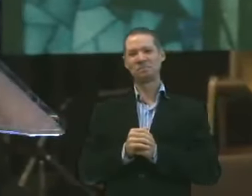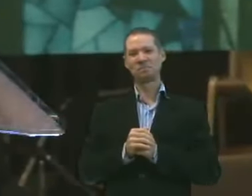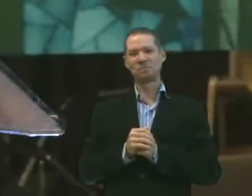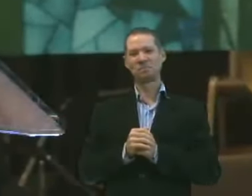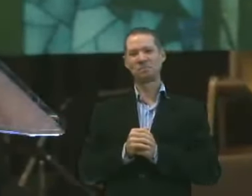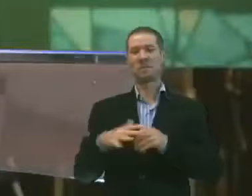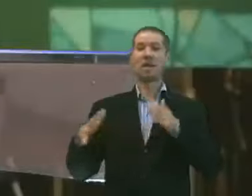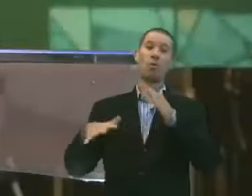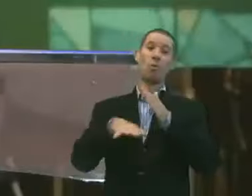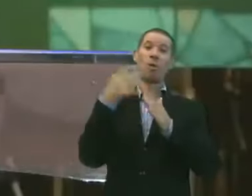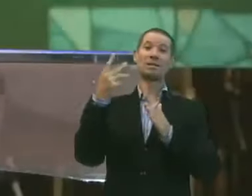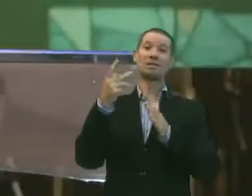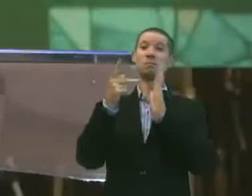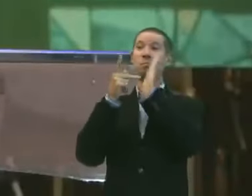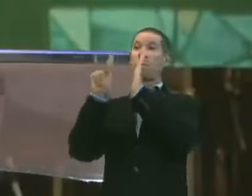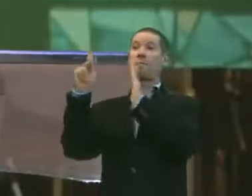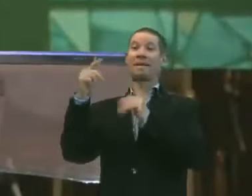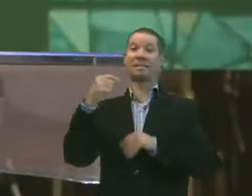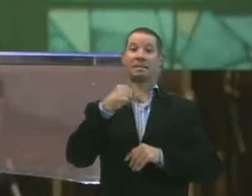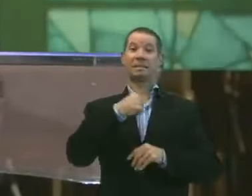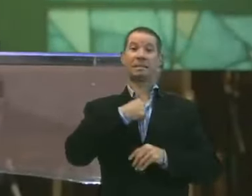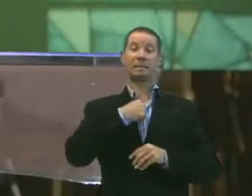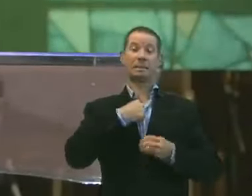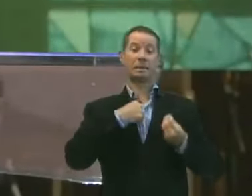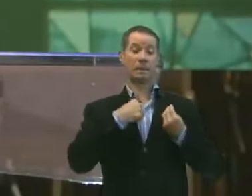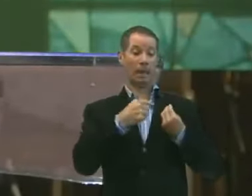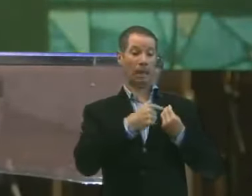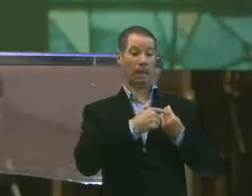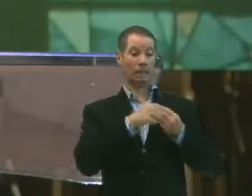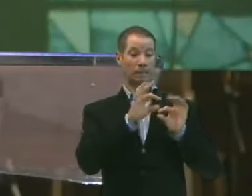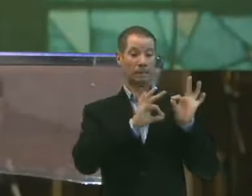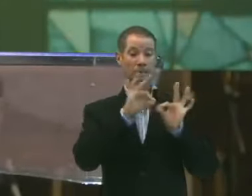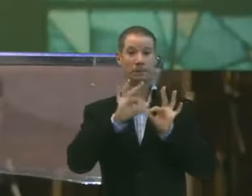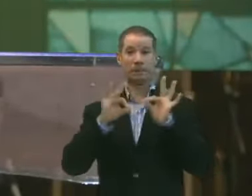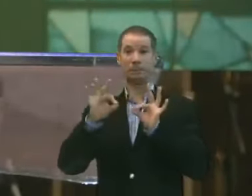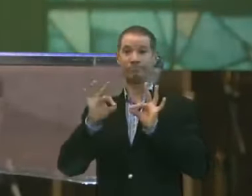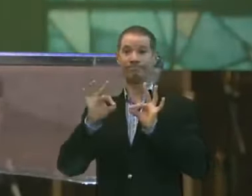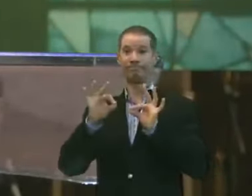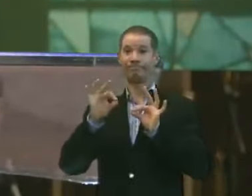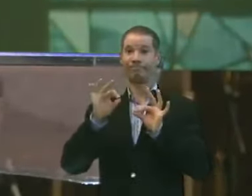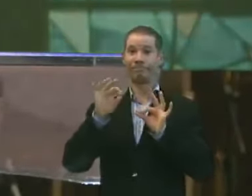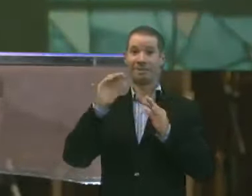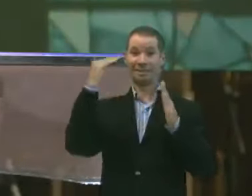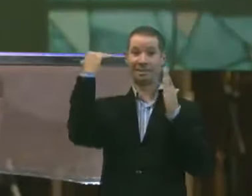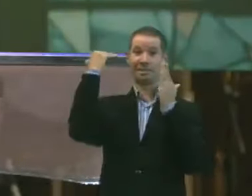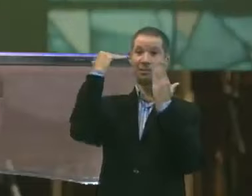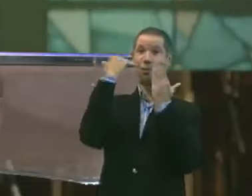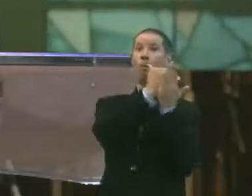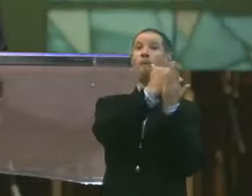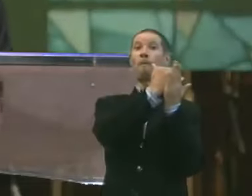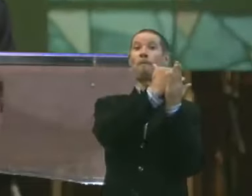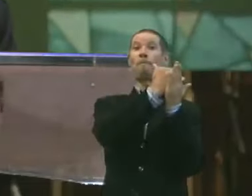Quantas das promessas que você fez para você mesmo aconteceram? Se cumpriram?